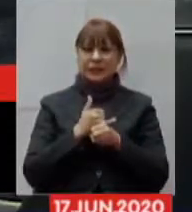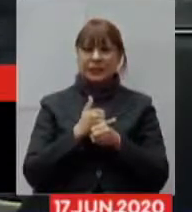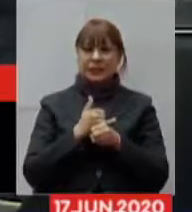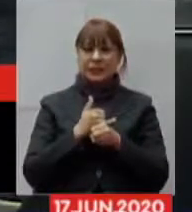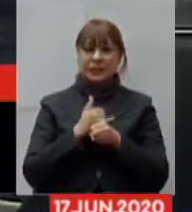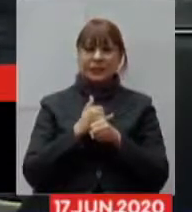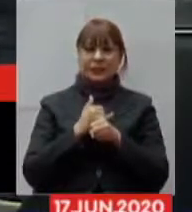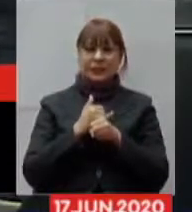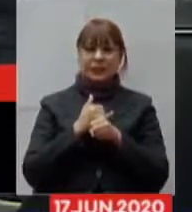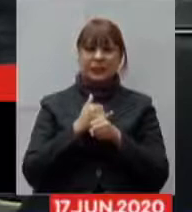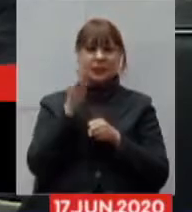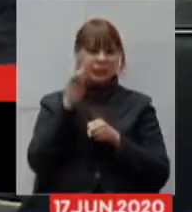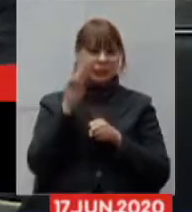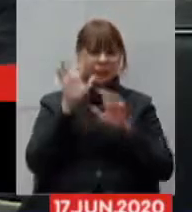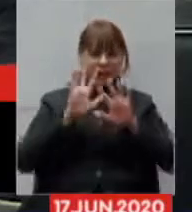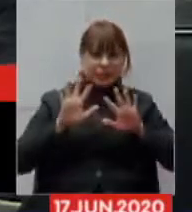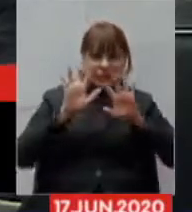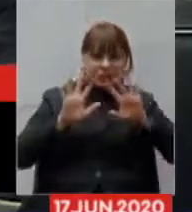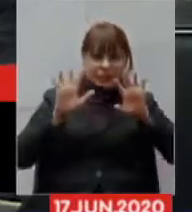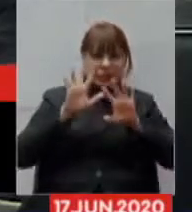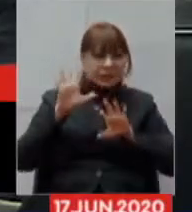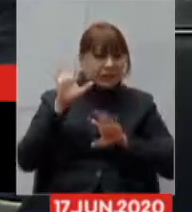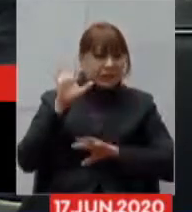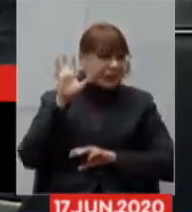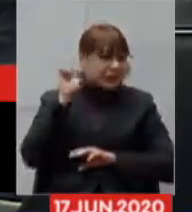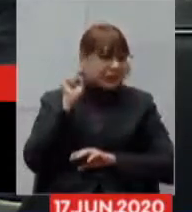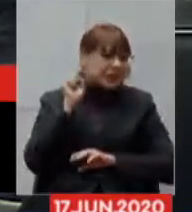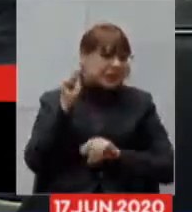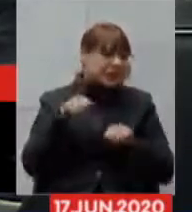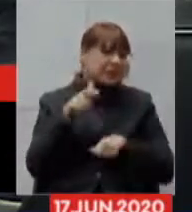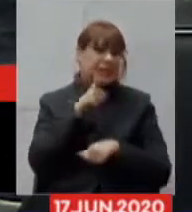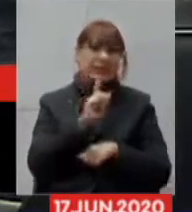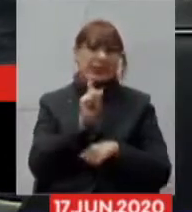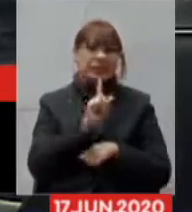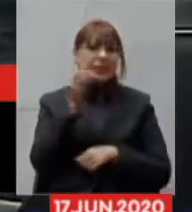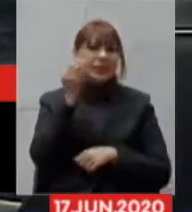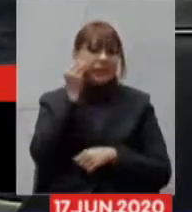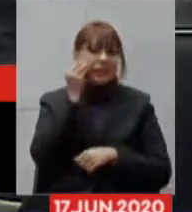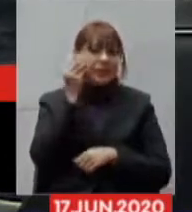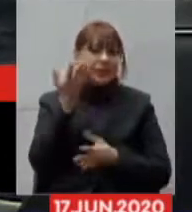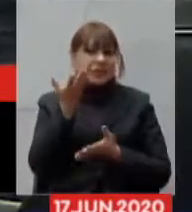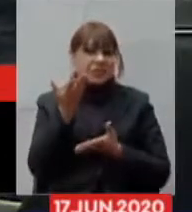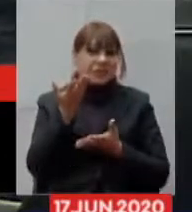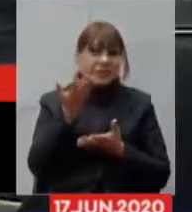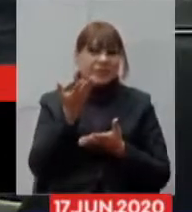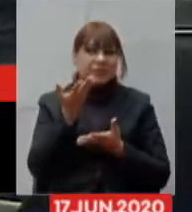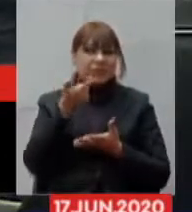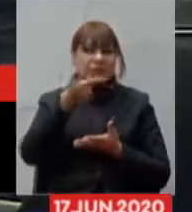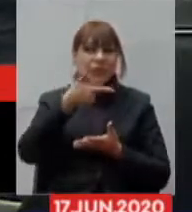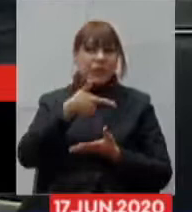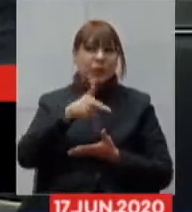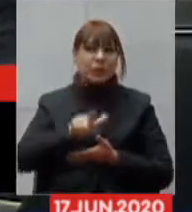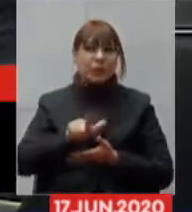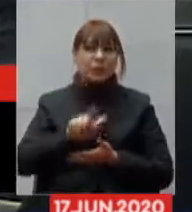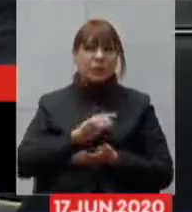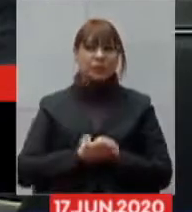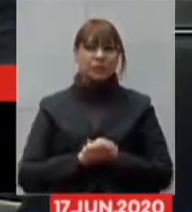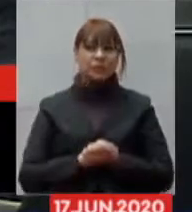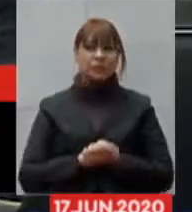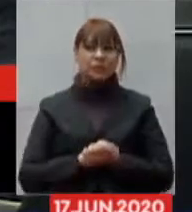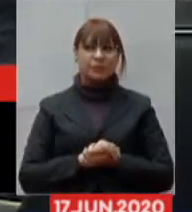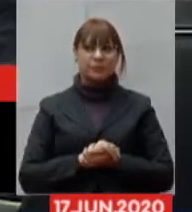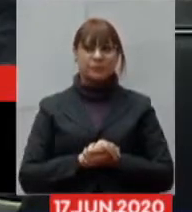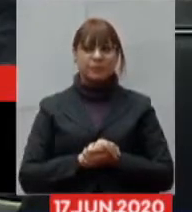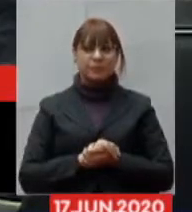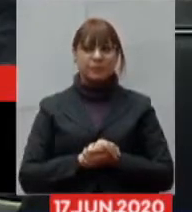chegando aqui até nós. Vamos tentar novamente. cargas seja